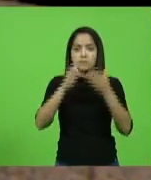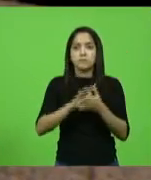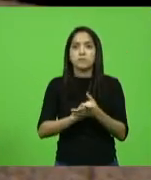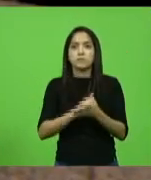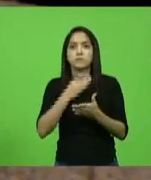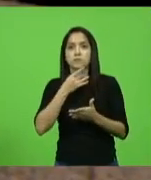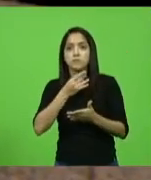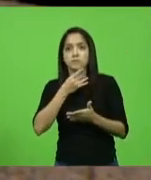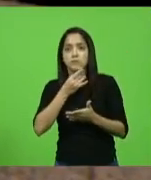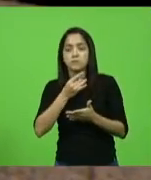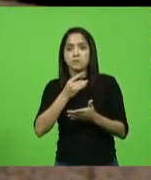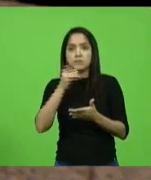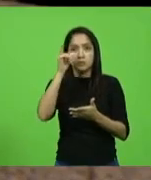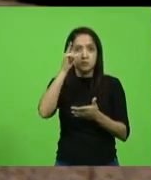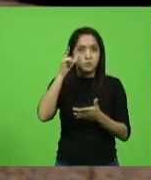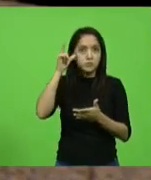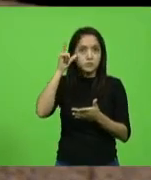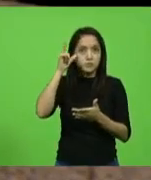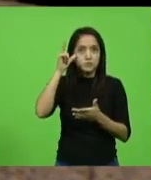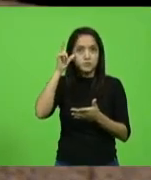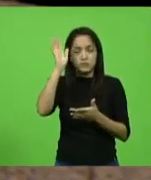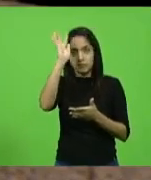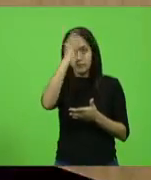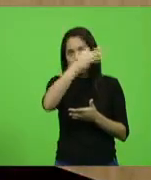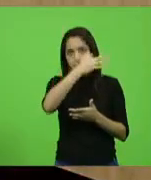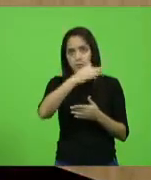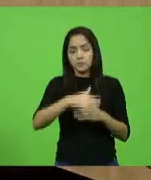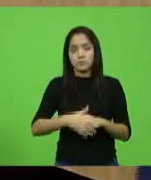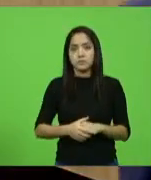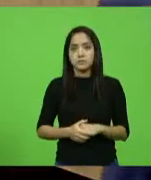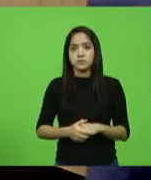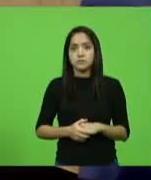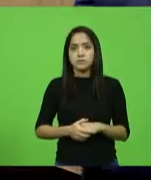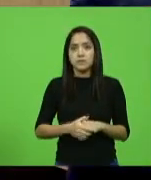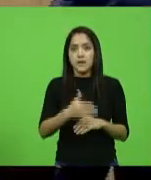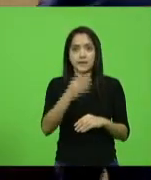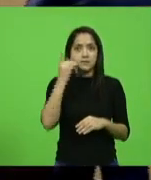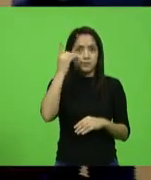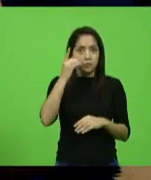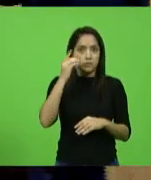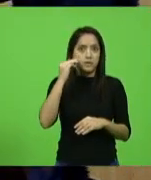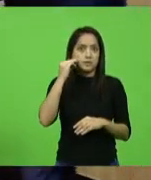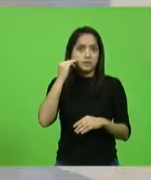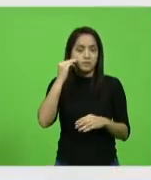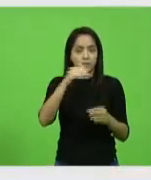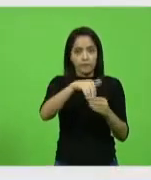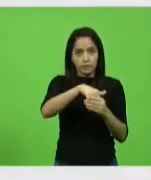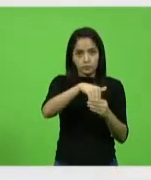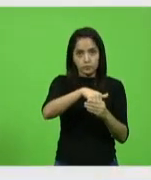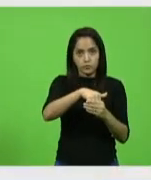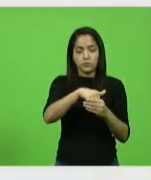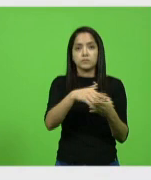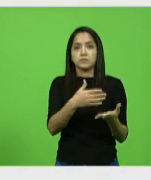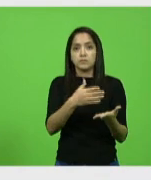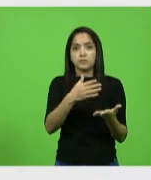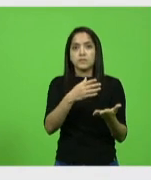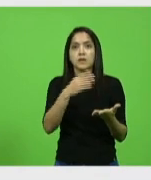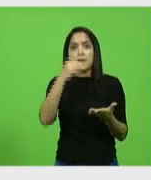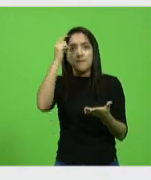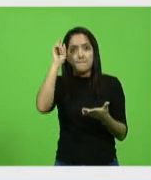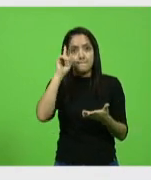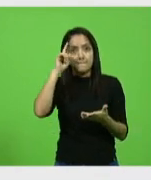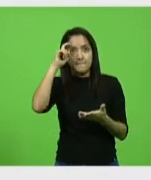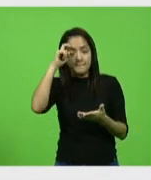Cobalquini, Laércio Schuster e Fabiano da Luz. A deputada Marlene Fengler vota deputado Marcos Vieira,